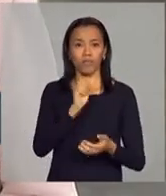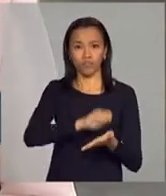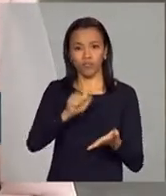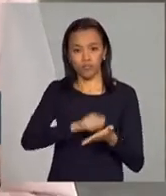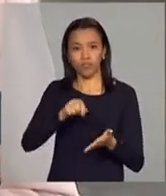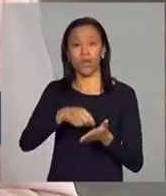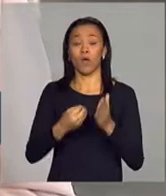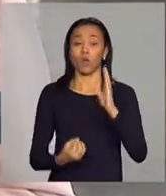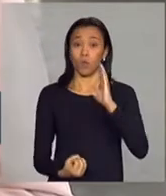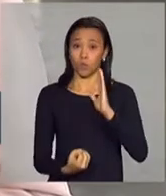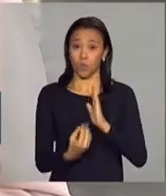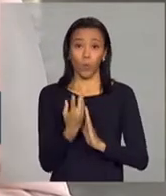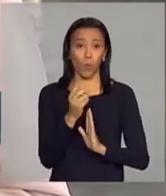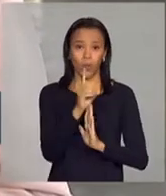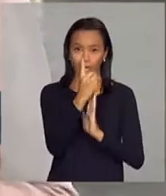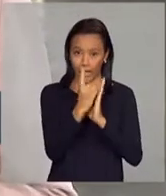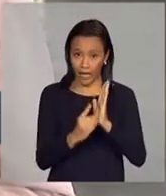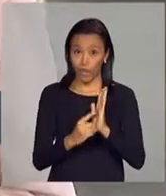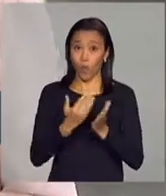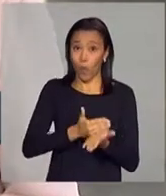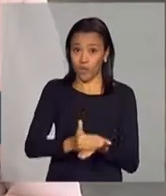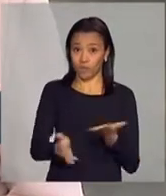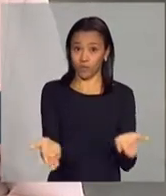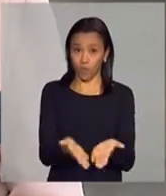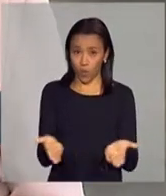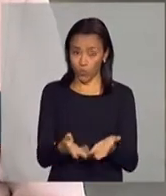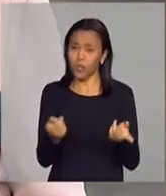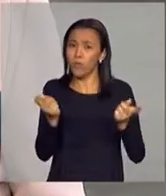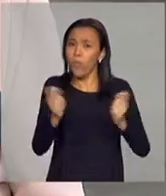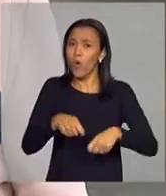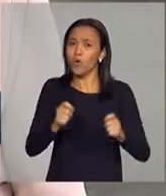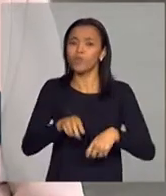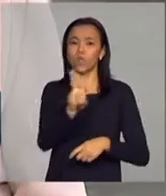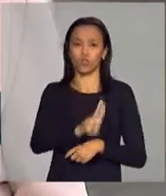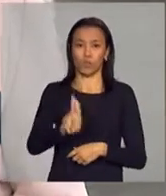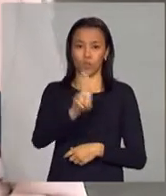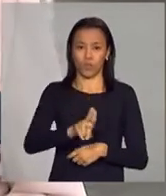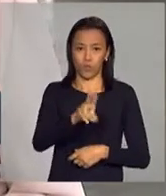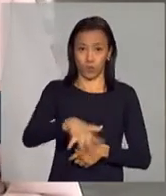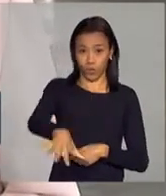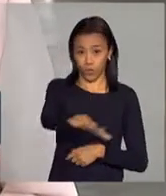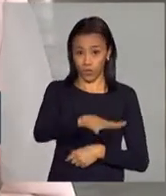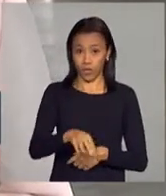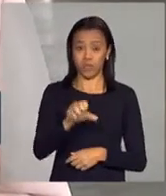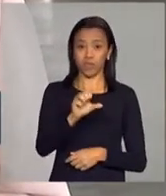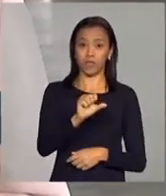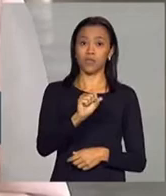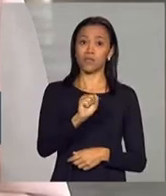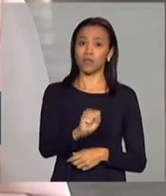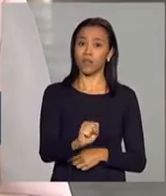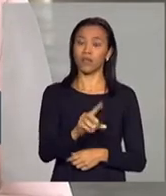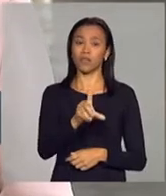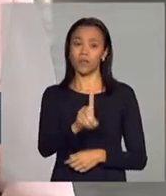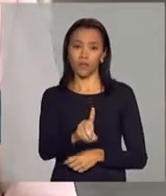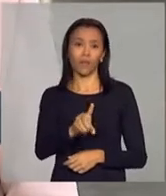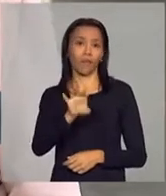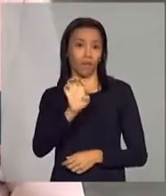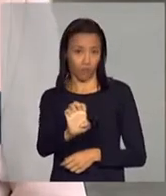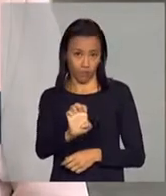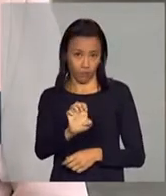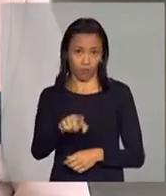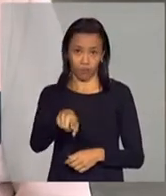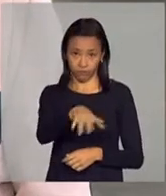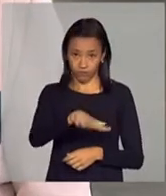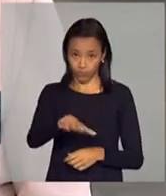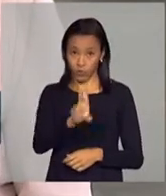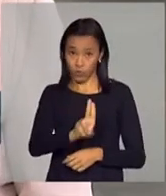partir de hoje, antecipando a possibilidade de usar os recursos da CDE, da conta de desenvolvimento energético,